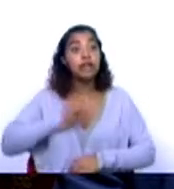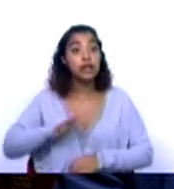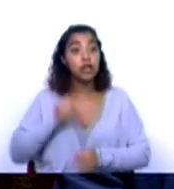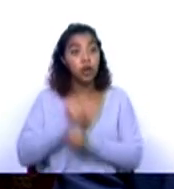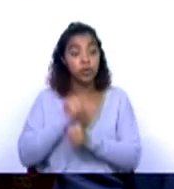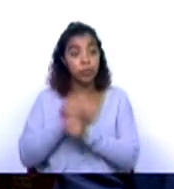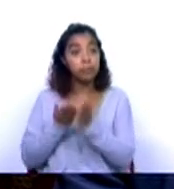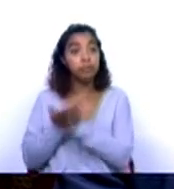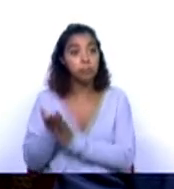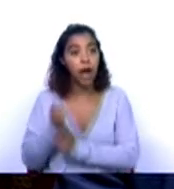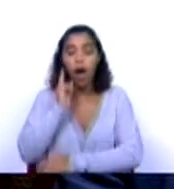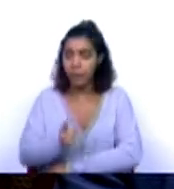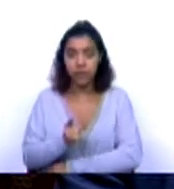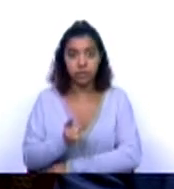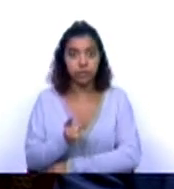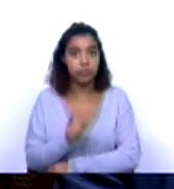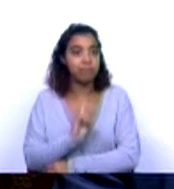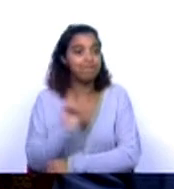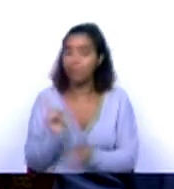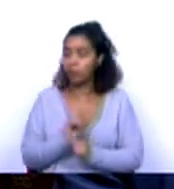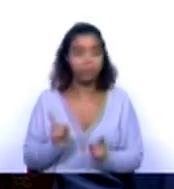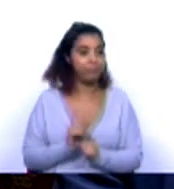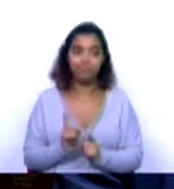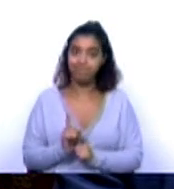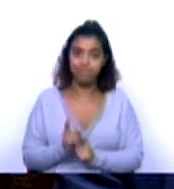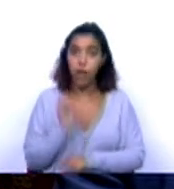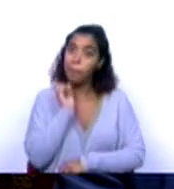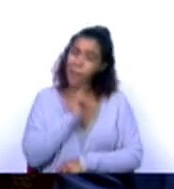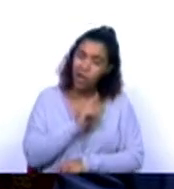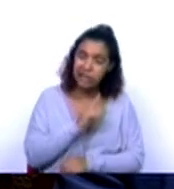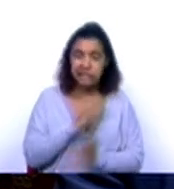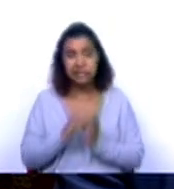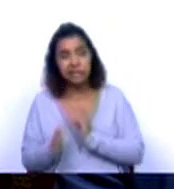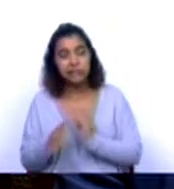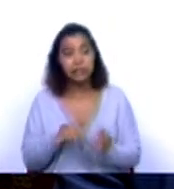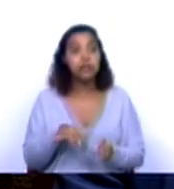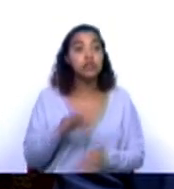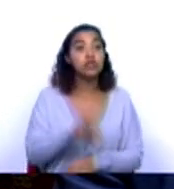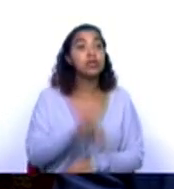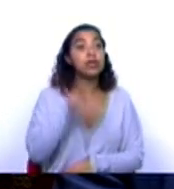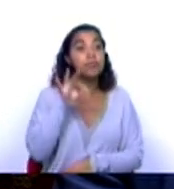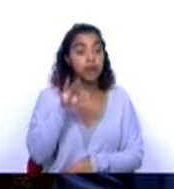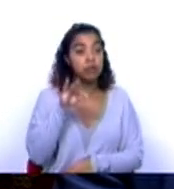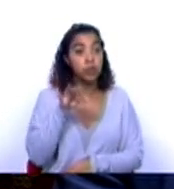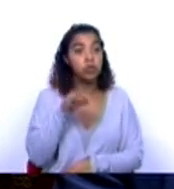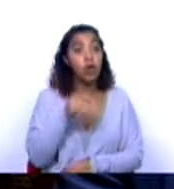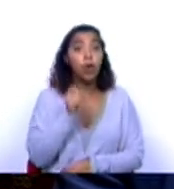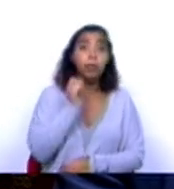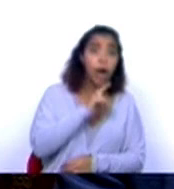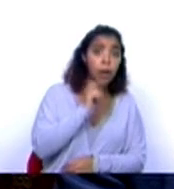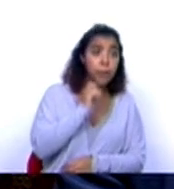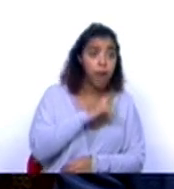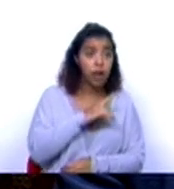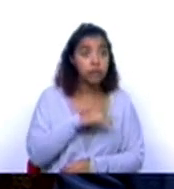caráter obrigatório. Dissemos que talvez não fosse o melhor caminho. Escolhemos a dedicação plena de caráter facultativo